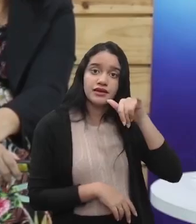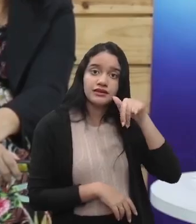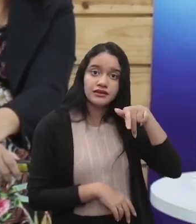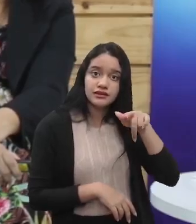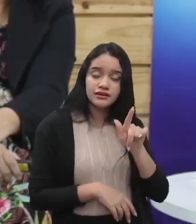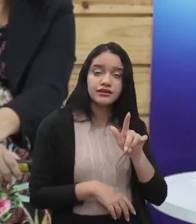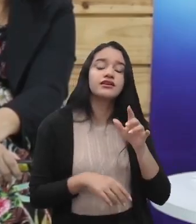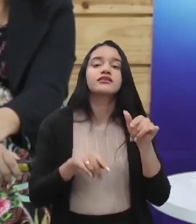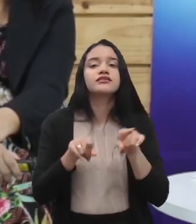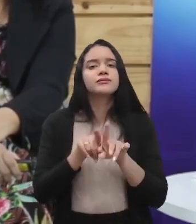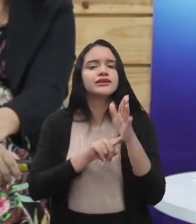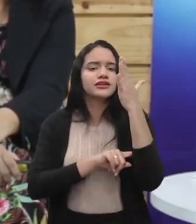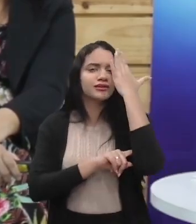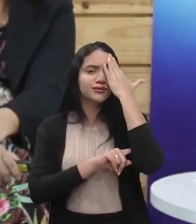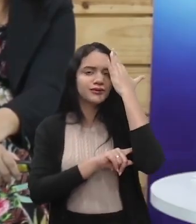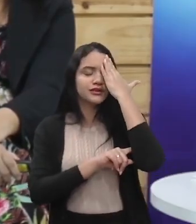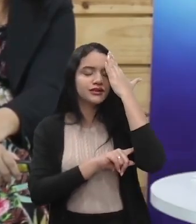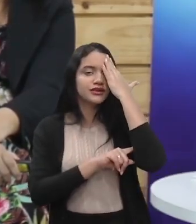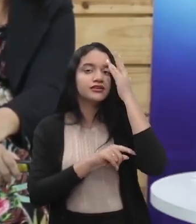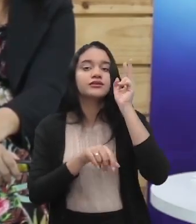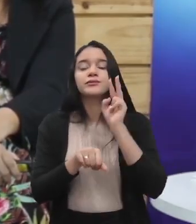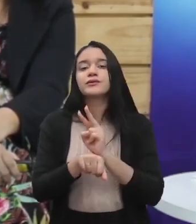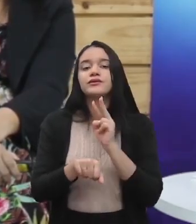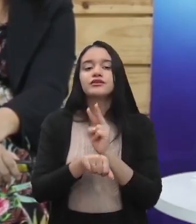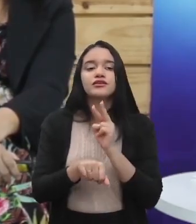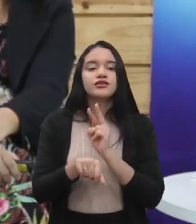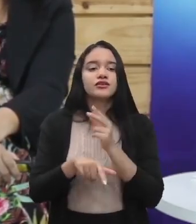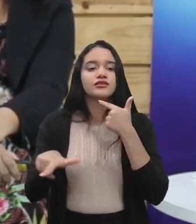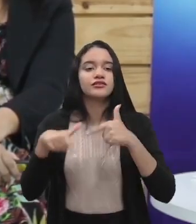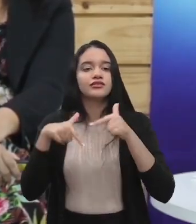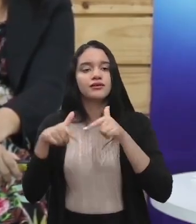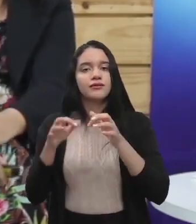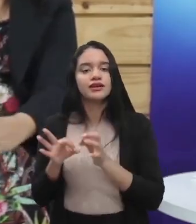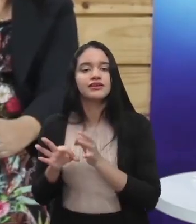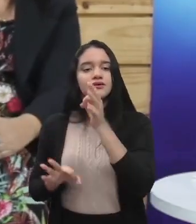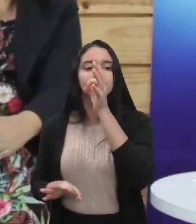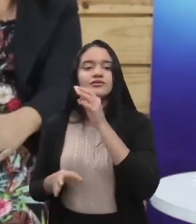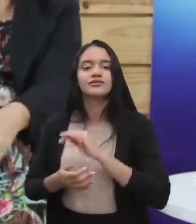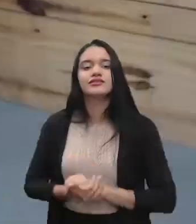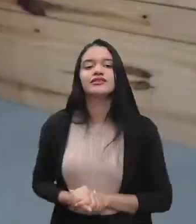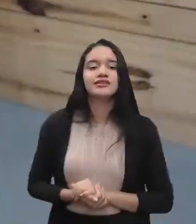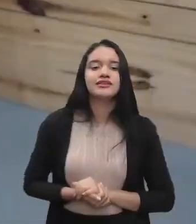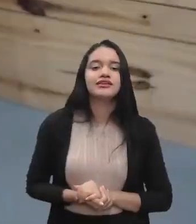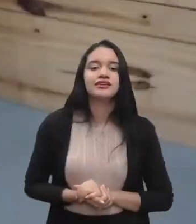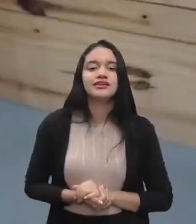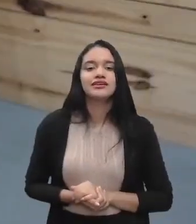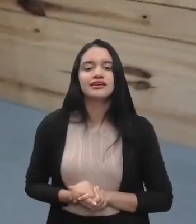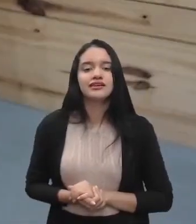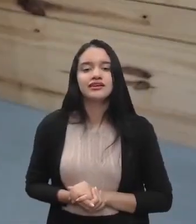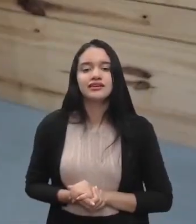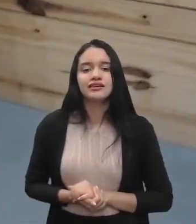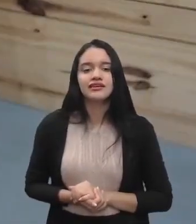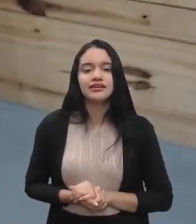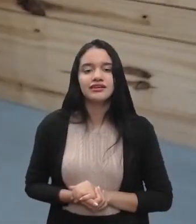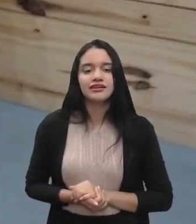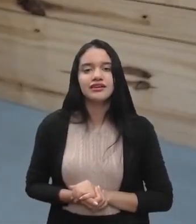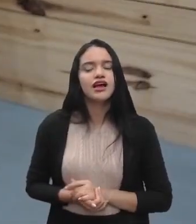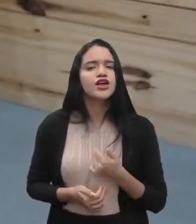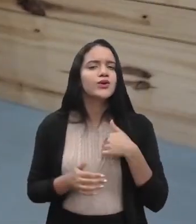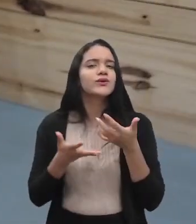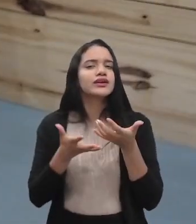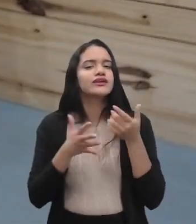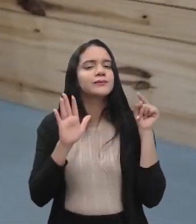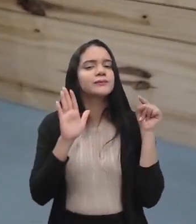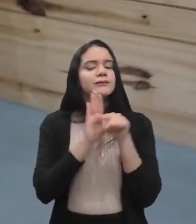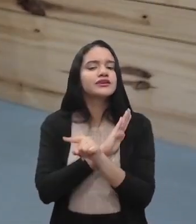vocês no entendimento da proteção para o trabalho em altura. Monalisa, queria só fazer uma pergunta para